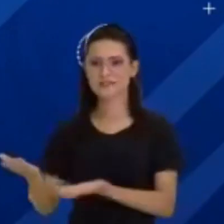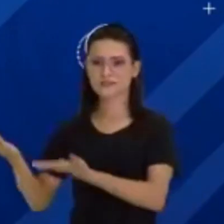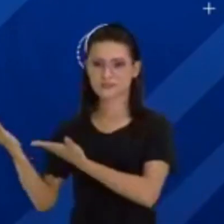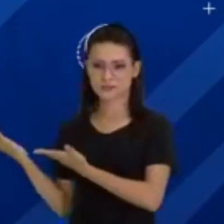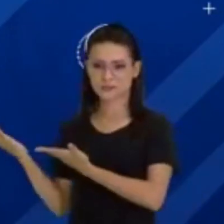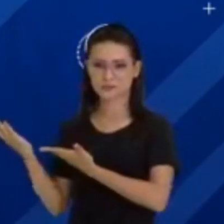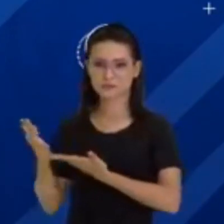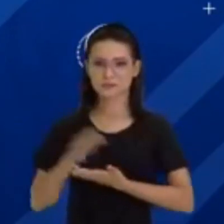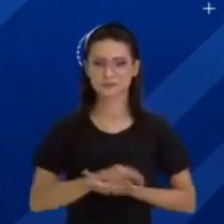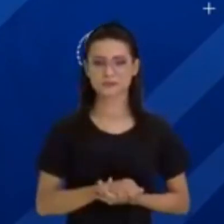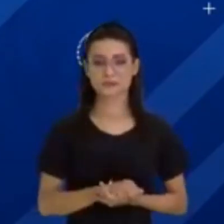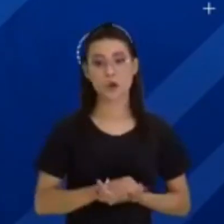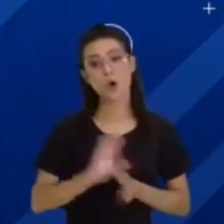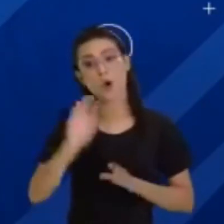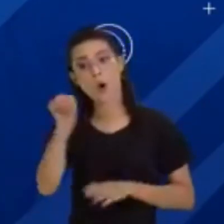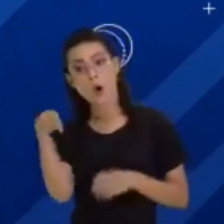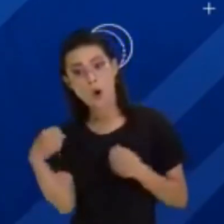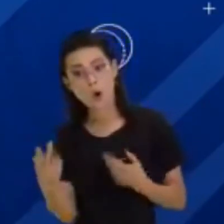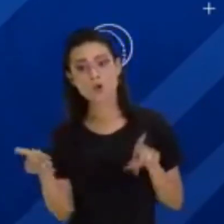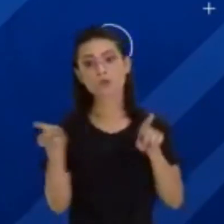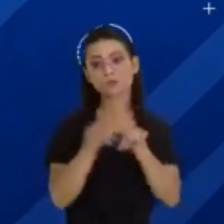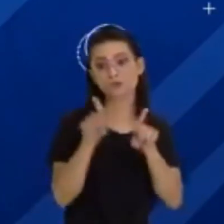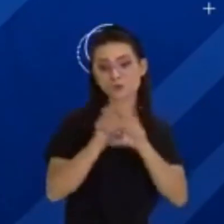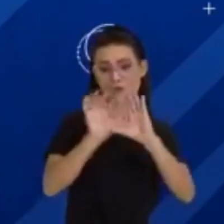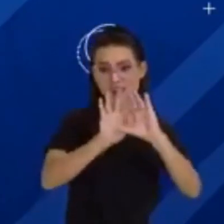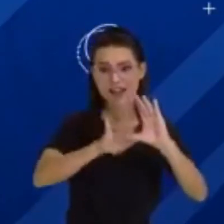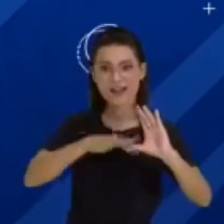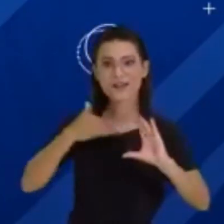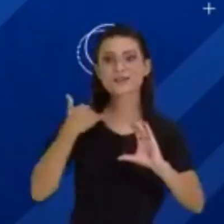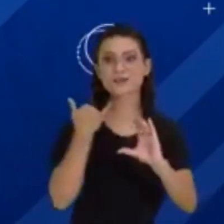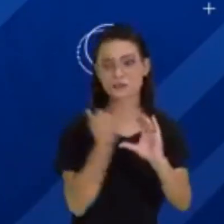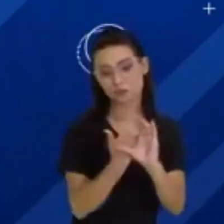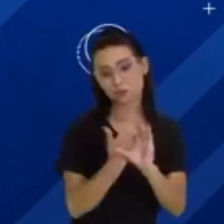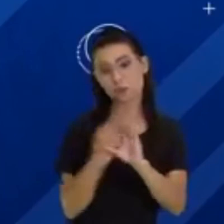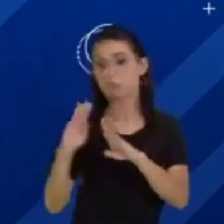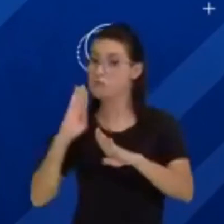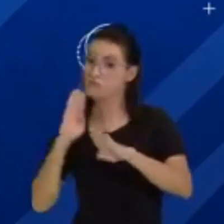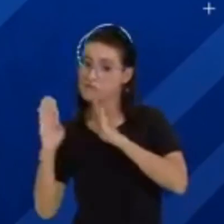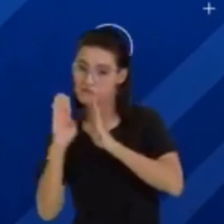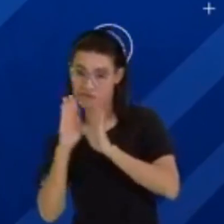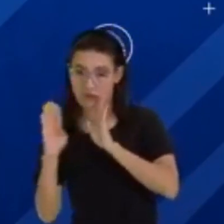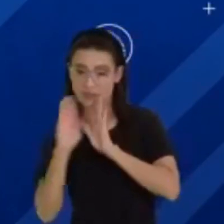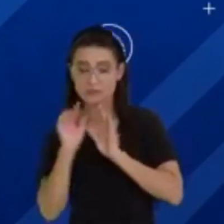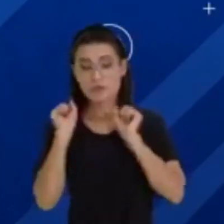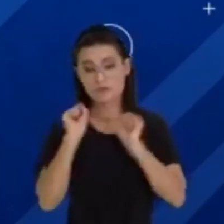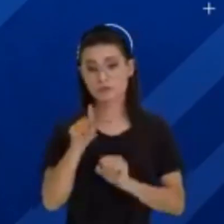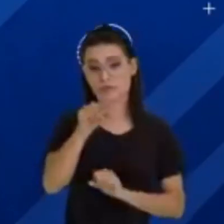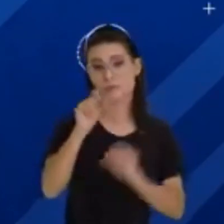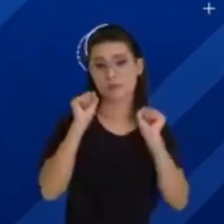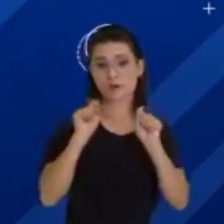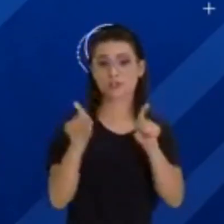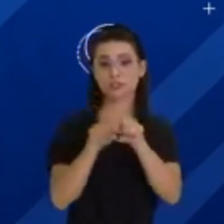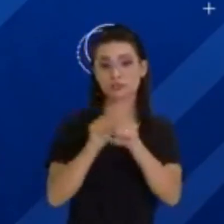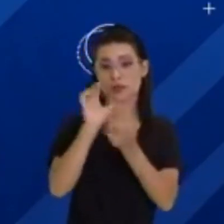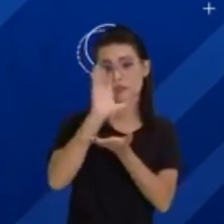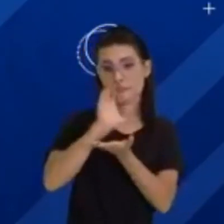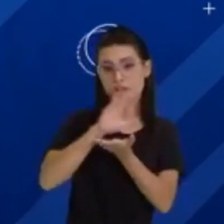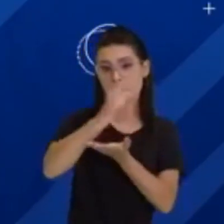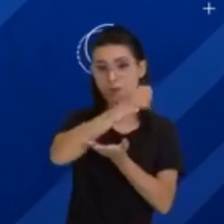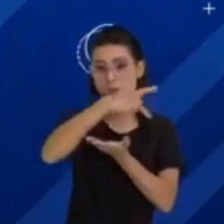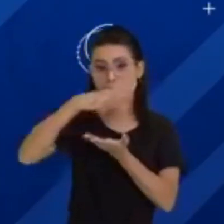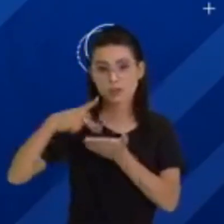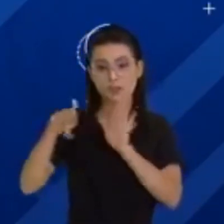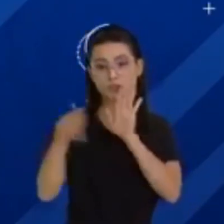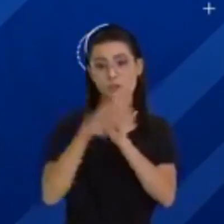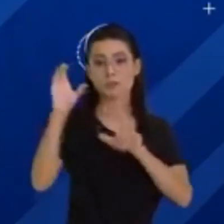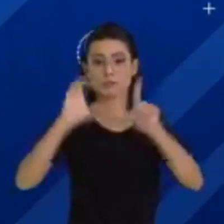.br, ou lá no YouTube, na página do Facebook. Ou, se preferir, você baixa o aplicativo Cultura Rede de Comunicação